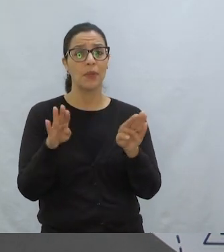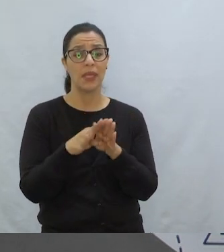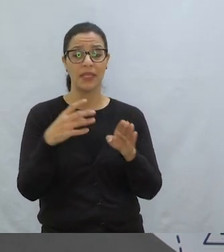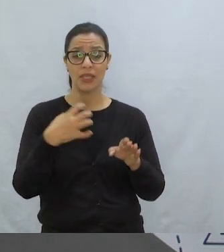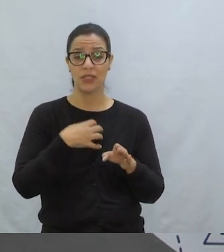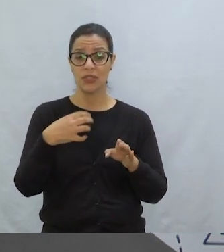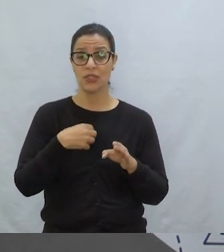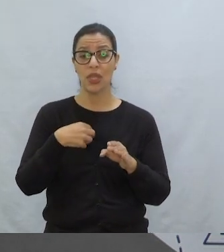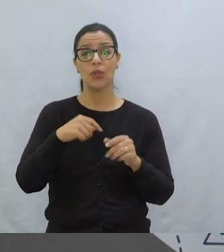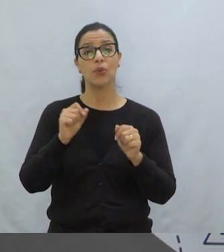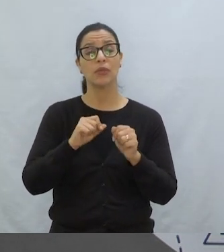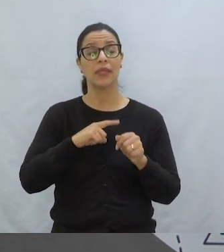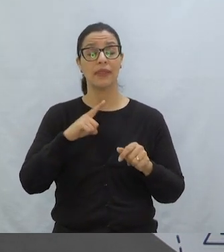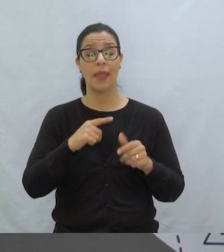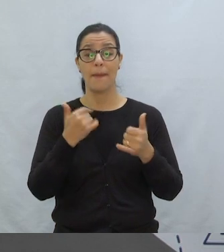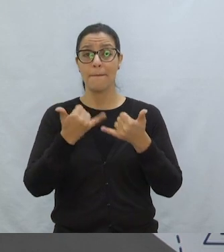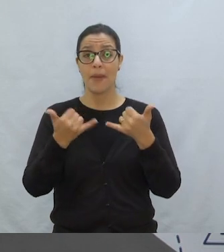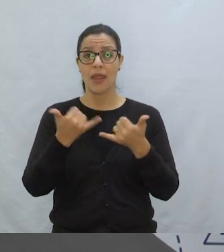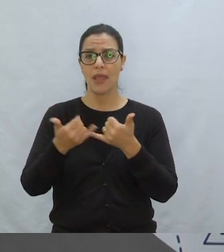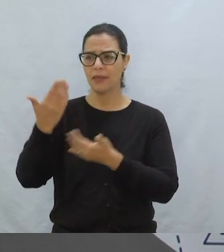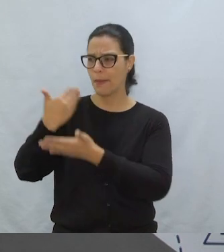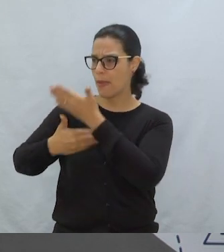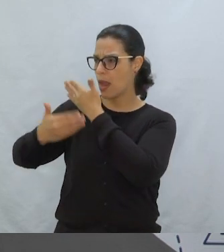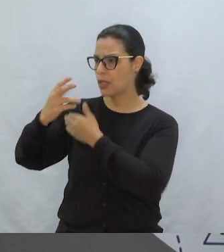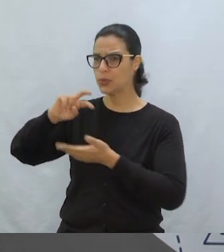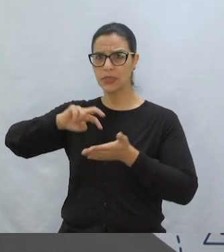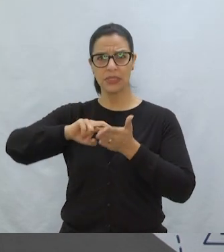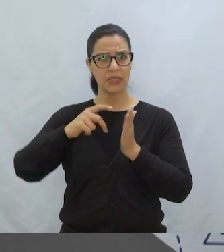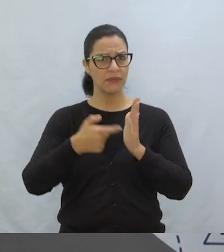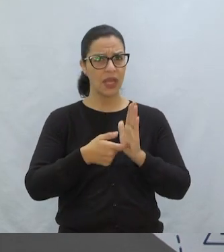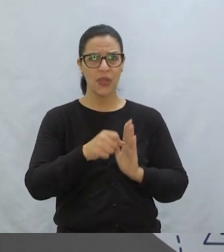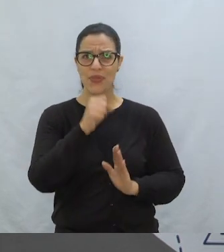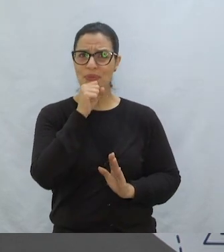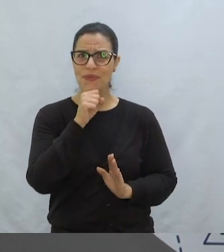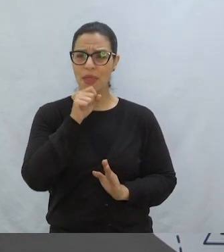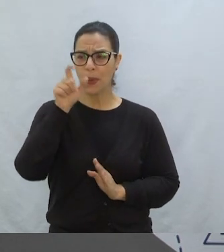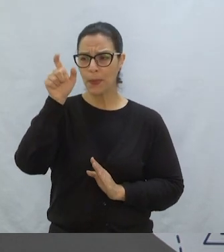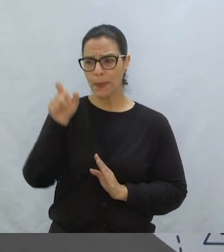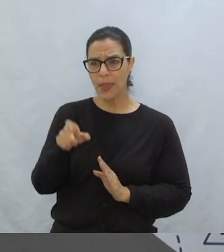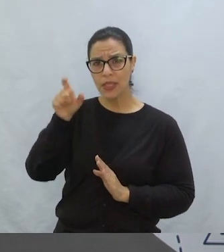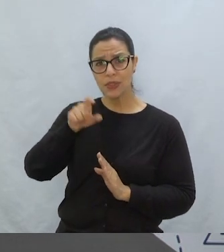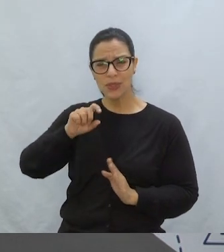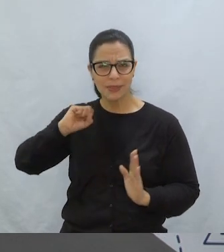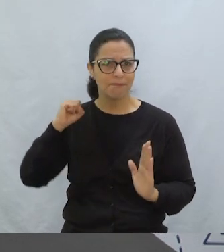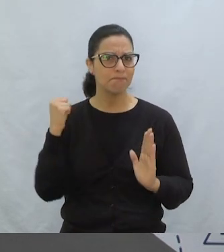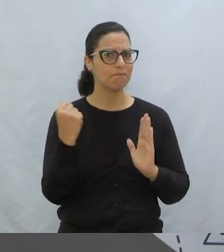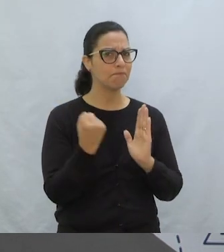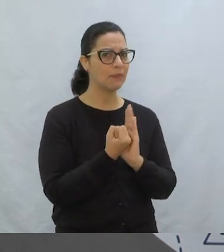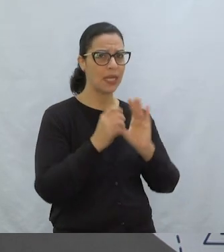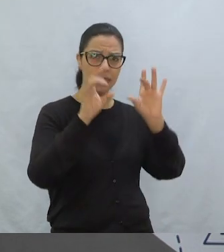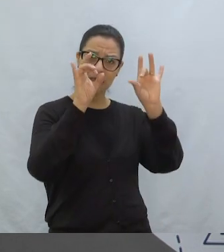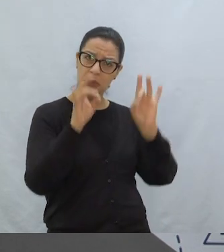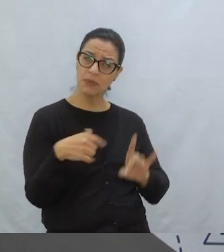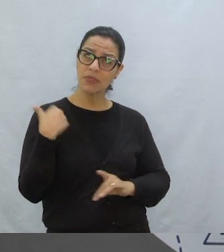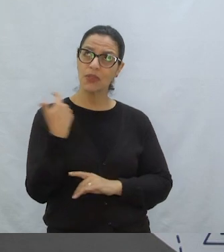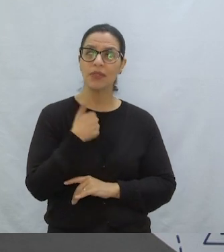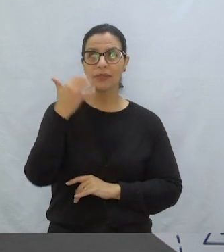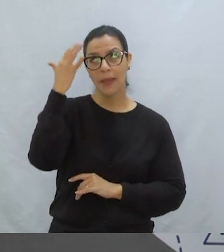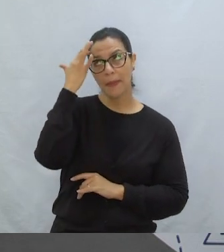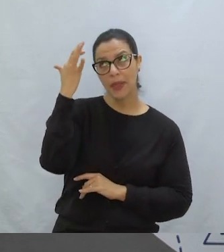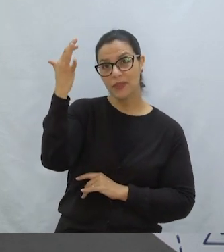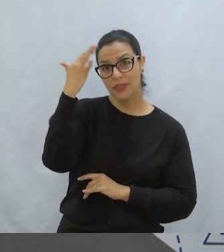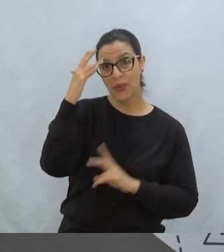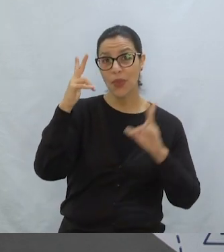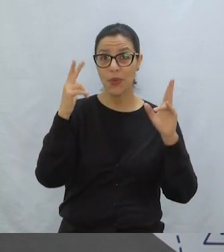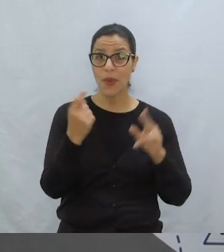A rede onde estão presos A velhos sentidos Personagens singulares do nosso